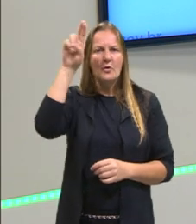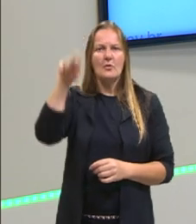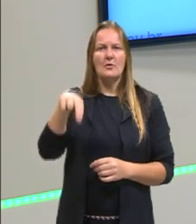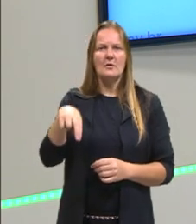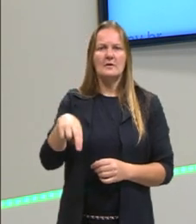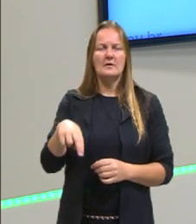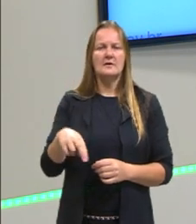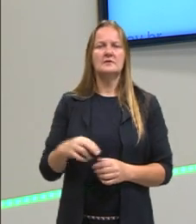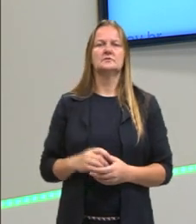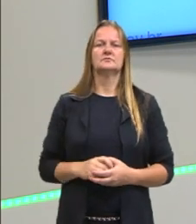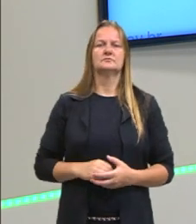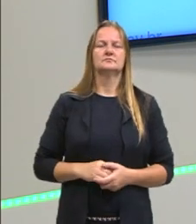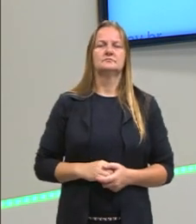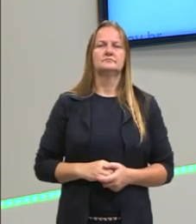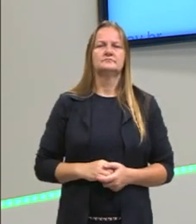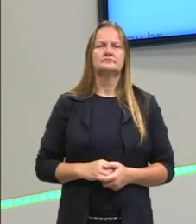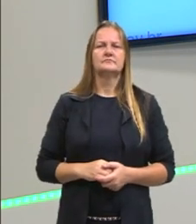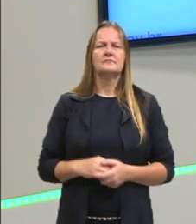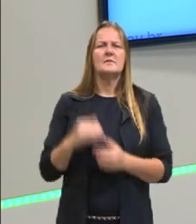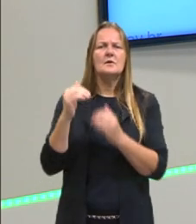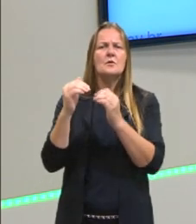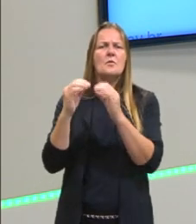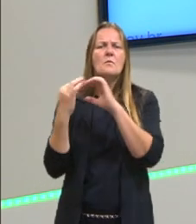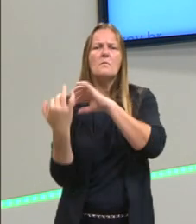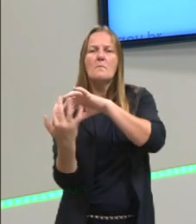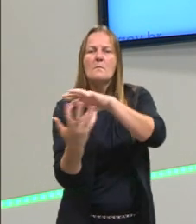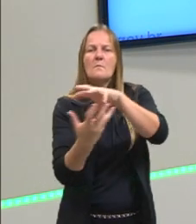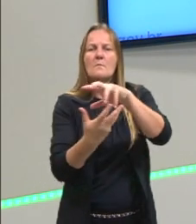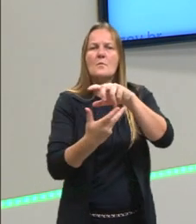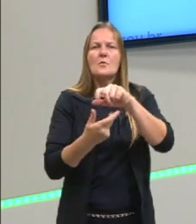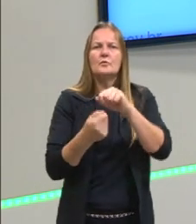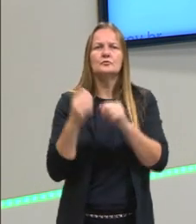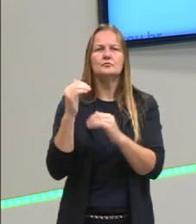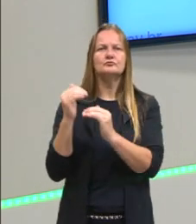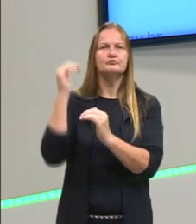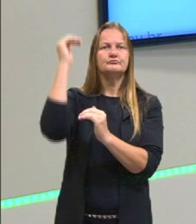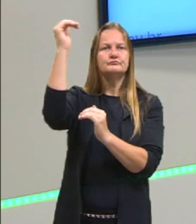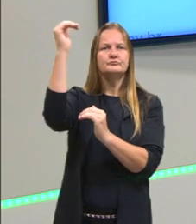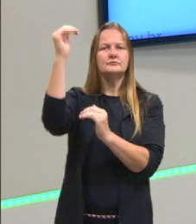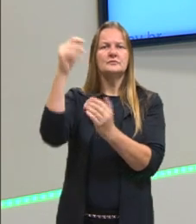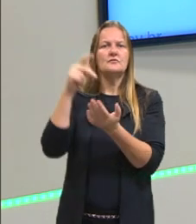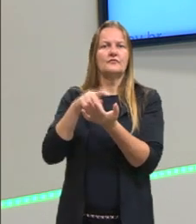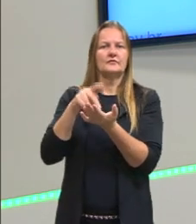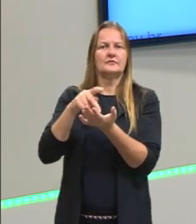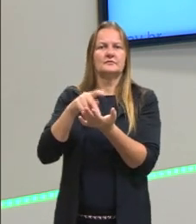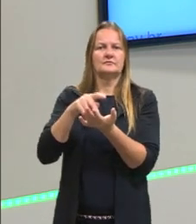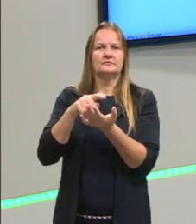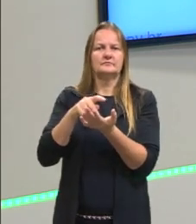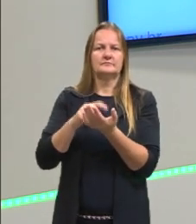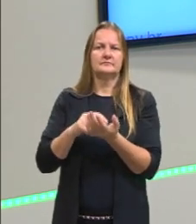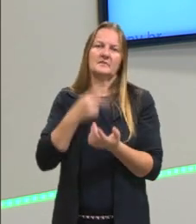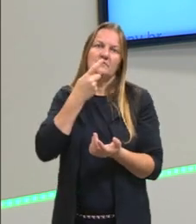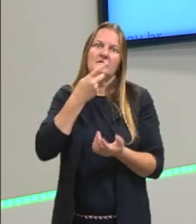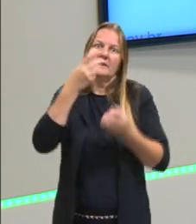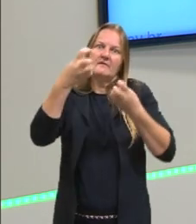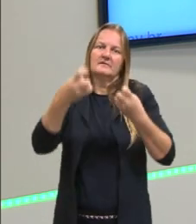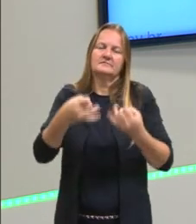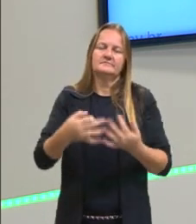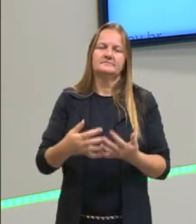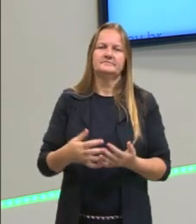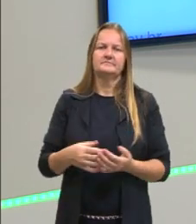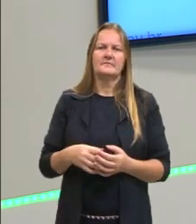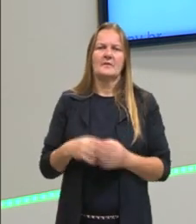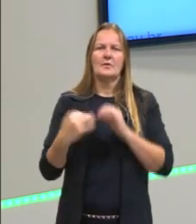mundo inteligível, esse mundo superior, onde estariam as coisas verdadeiras. Então, nesse mundo